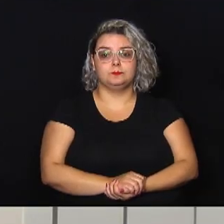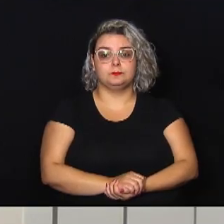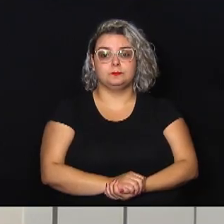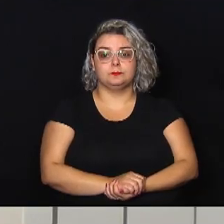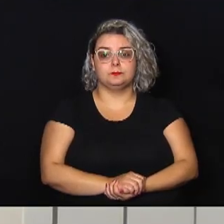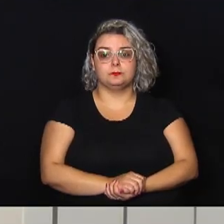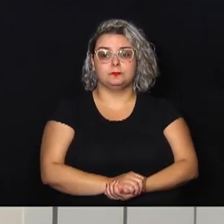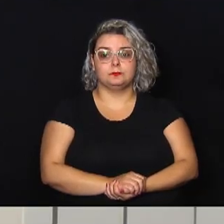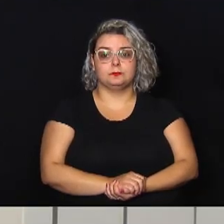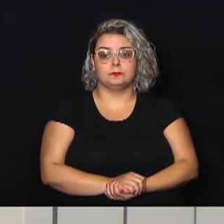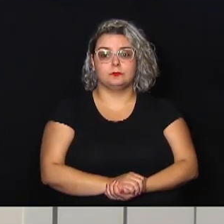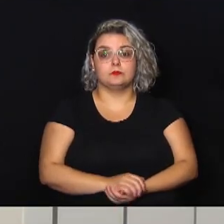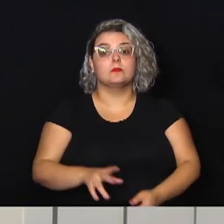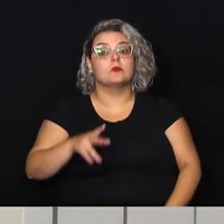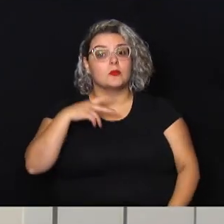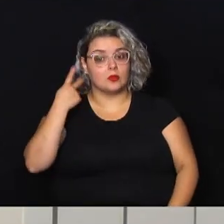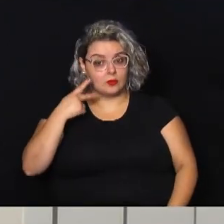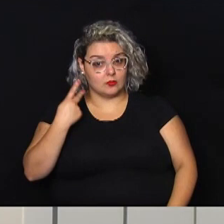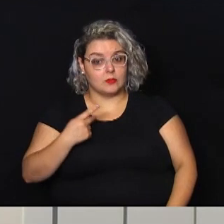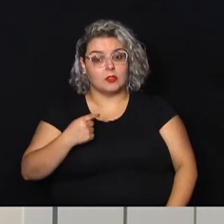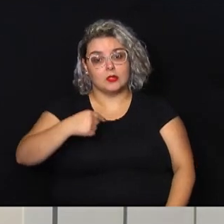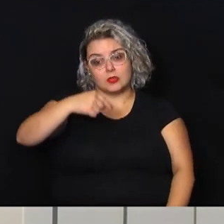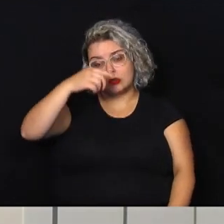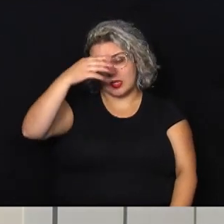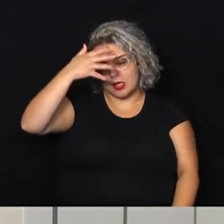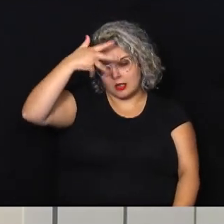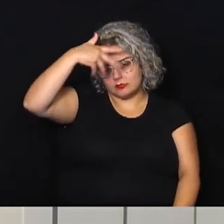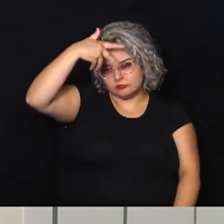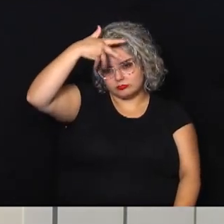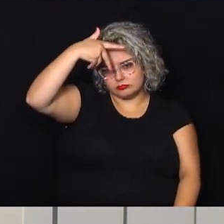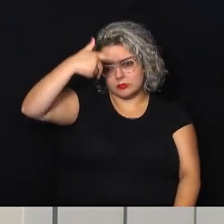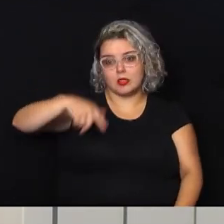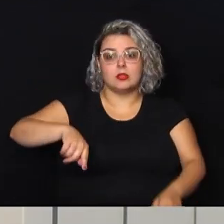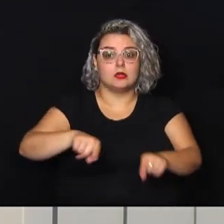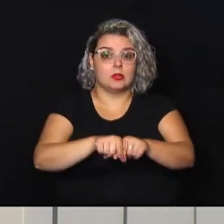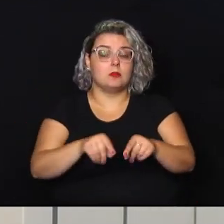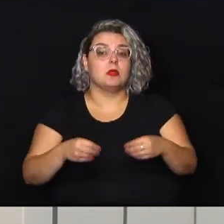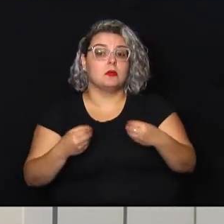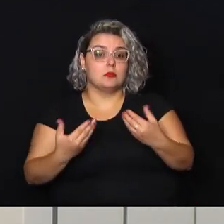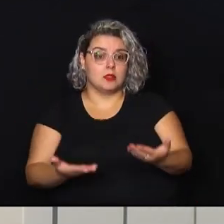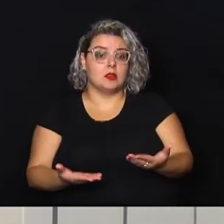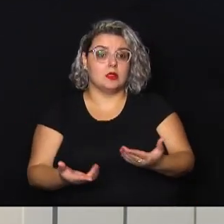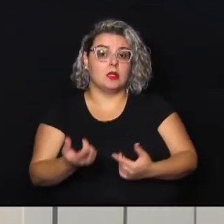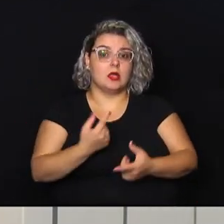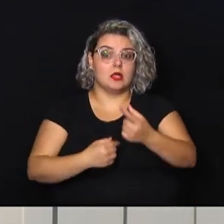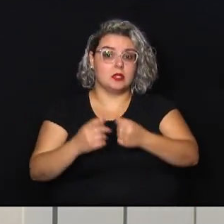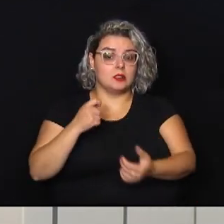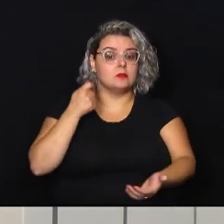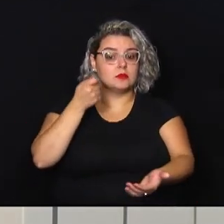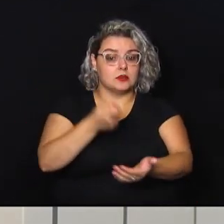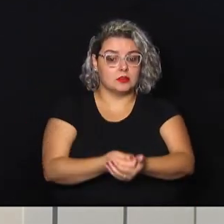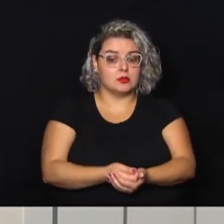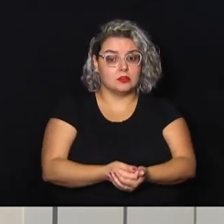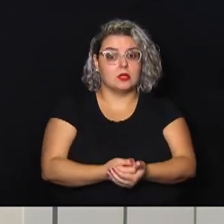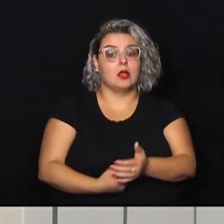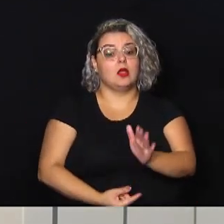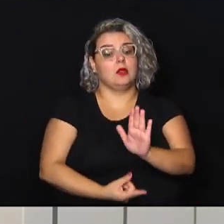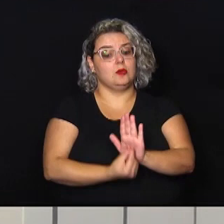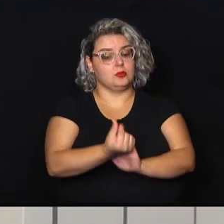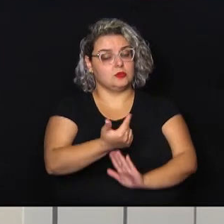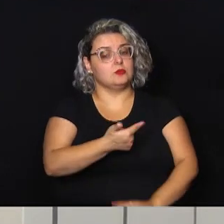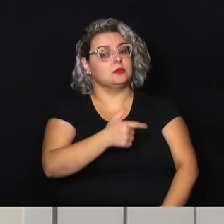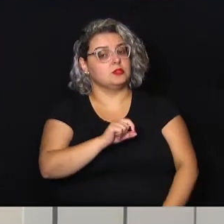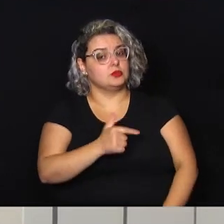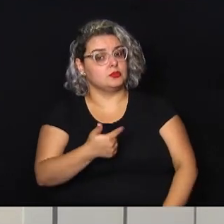O vereador Rodrigo da Farmadique também apresentou as emendas impositivas ao orçamento de 2023.